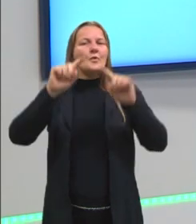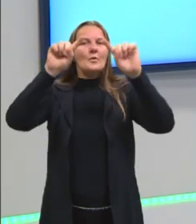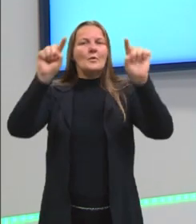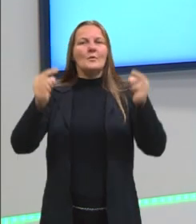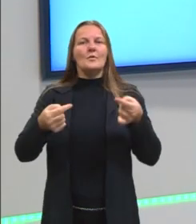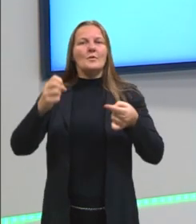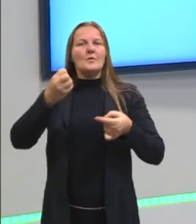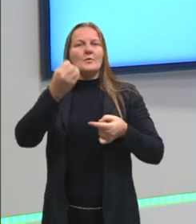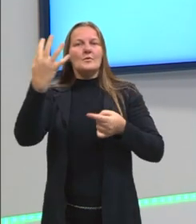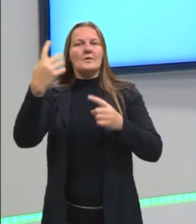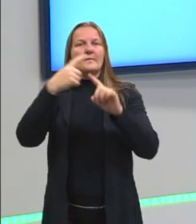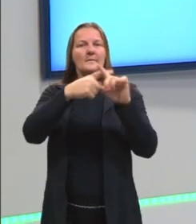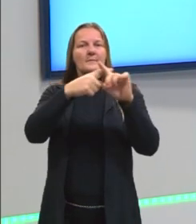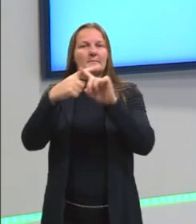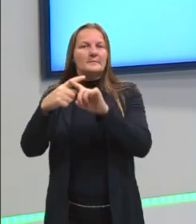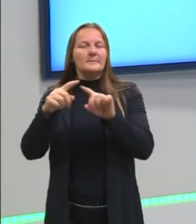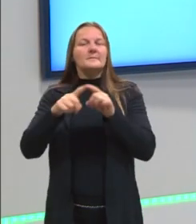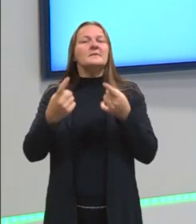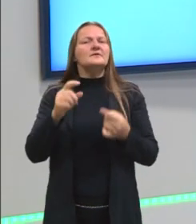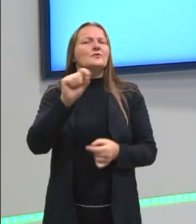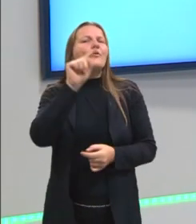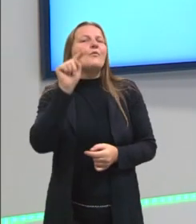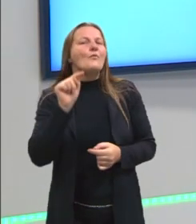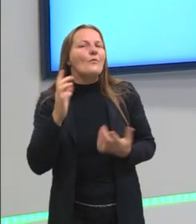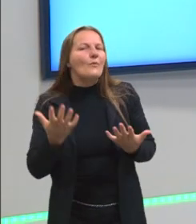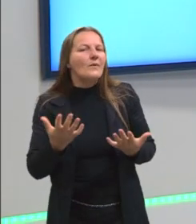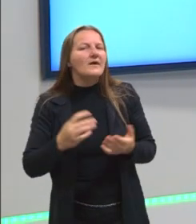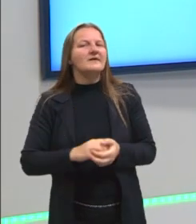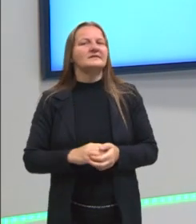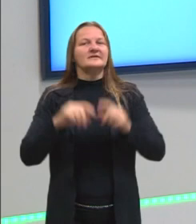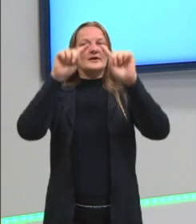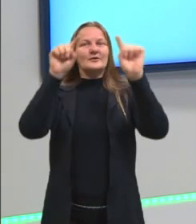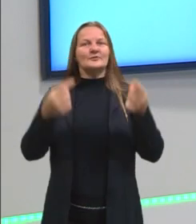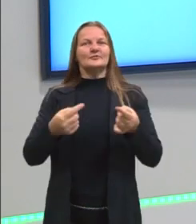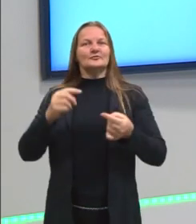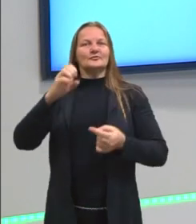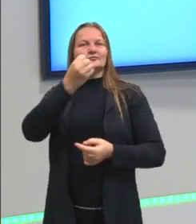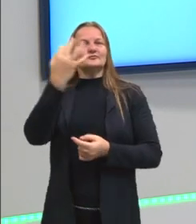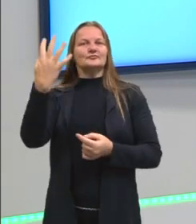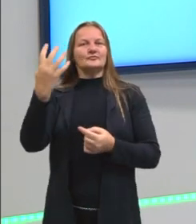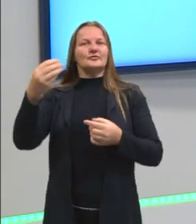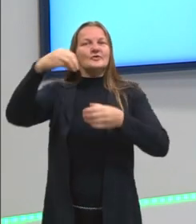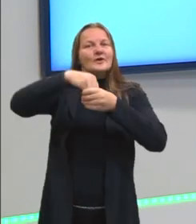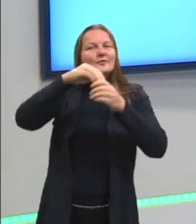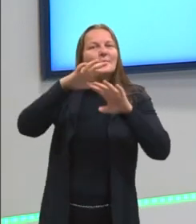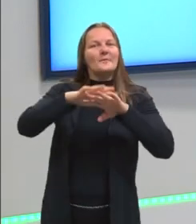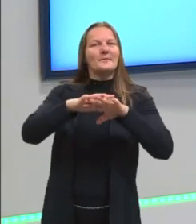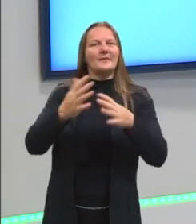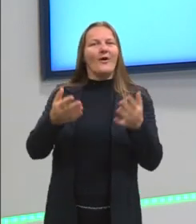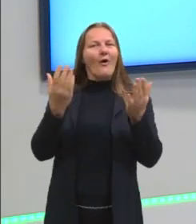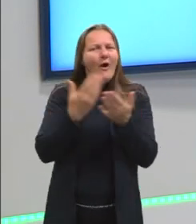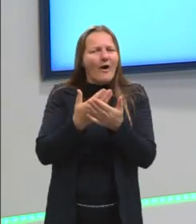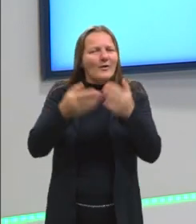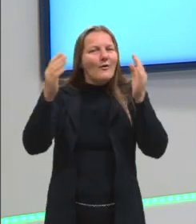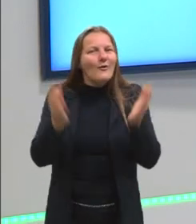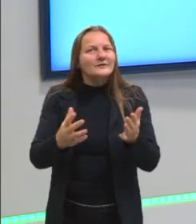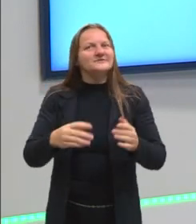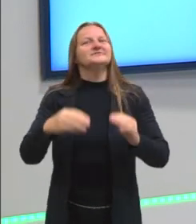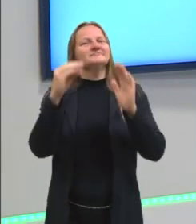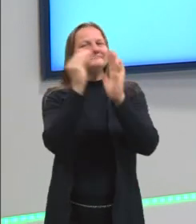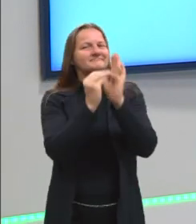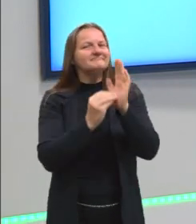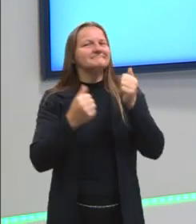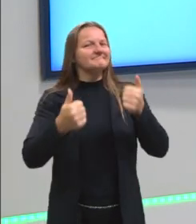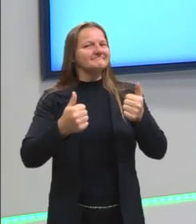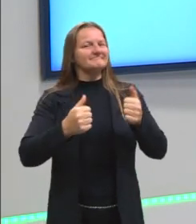multiplicação, mas quais são os produtos notáveis na matemática? Na nossa aula de hoje, então, nós vamos trabalhar um